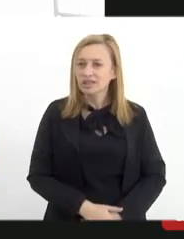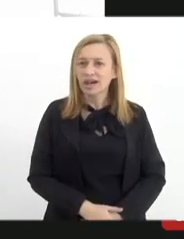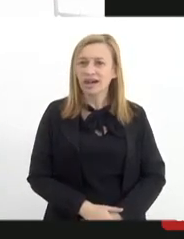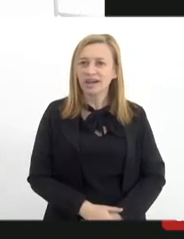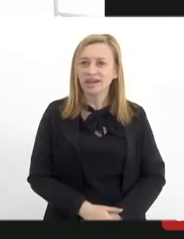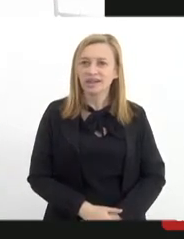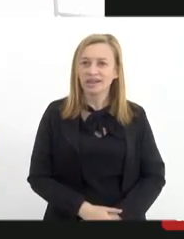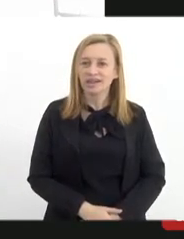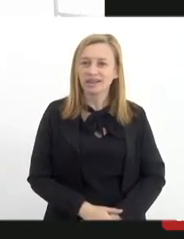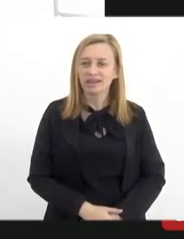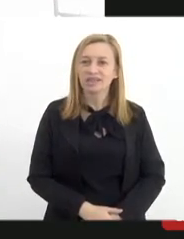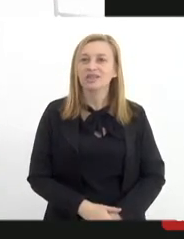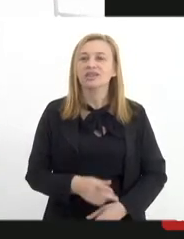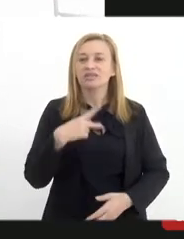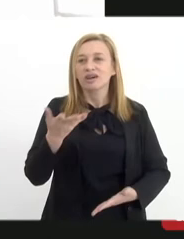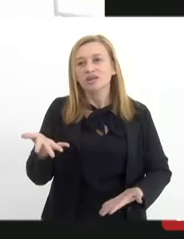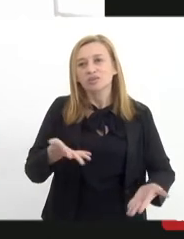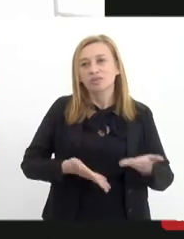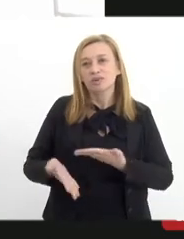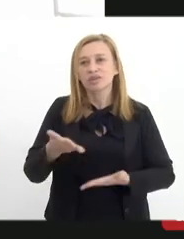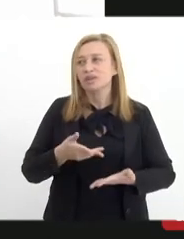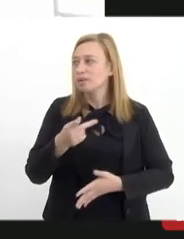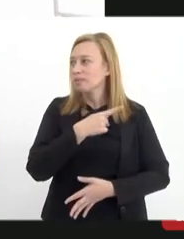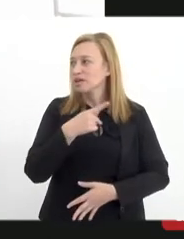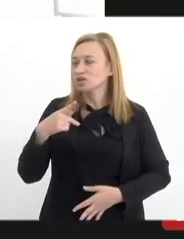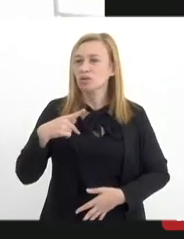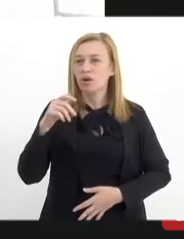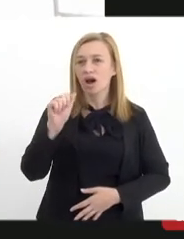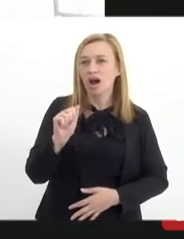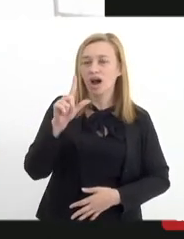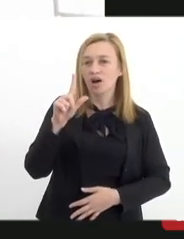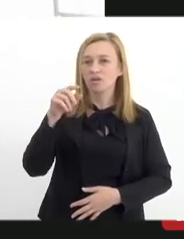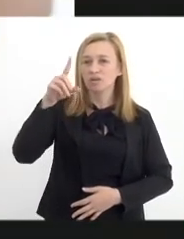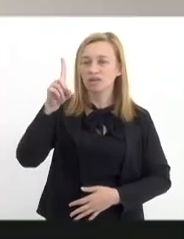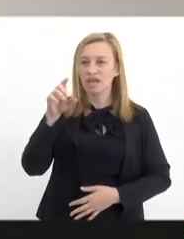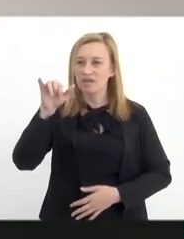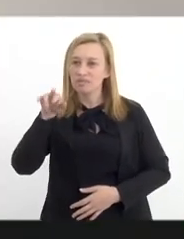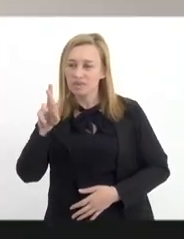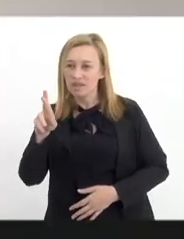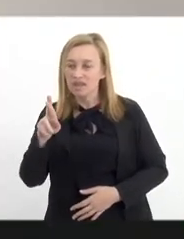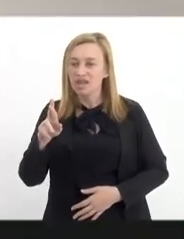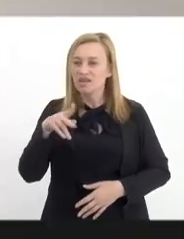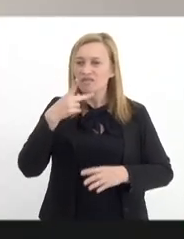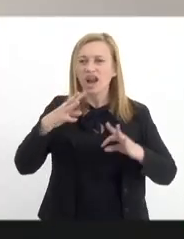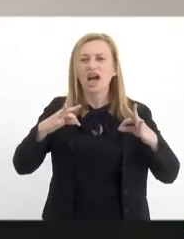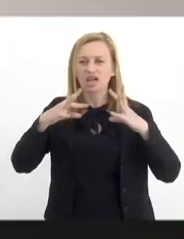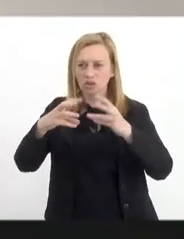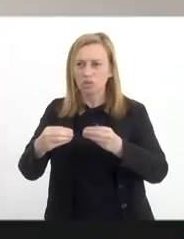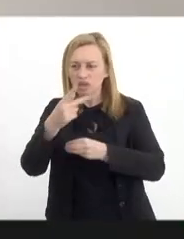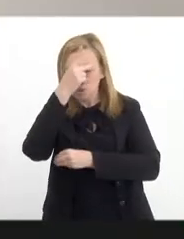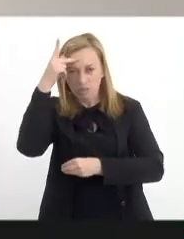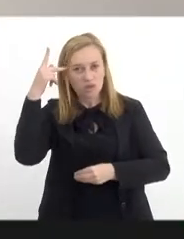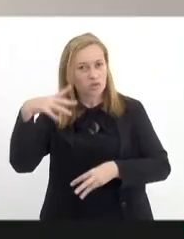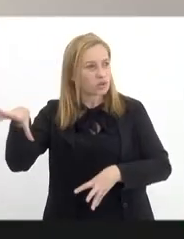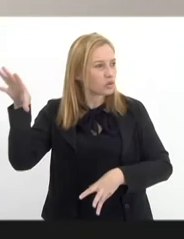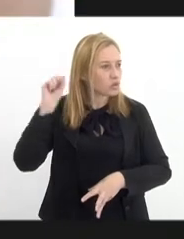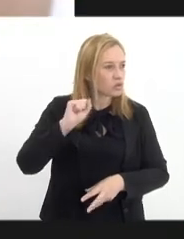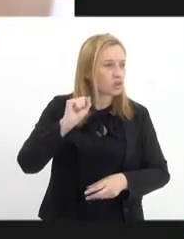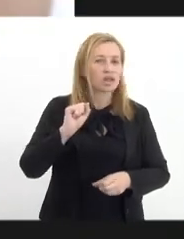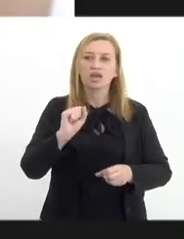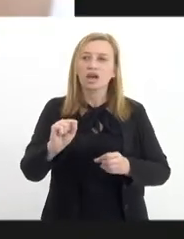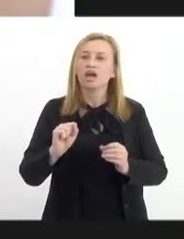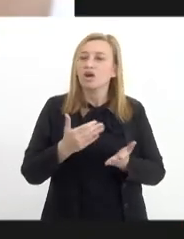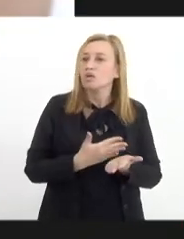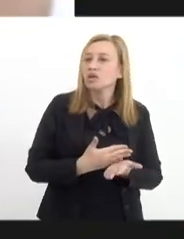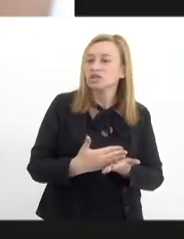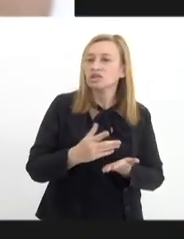sobre a participação do pastor Aldemire e reforçar a todas as pessoas que nos ouvem que essa é a tônica